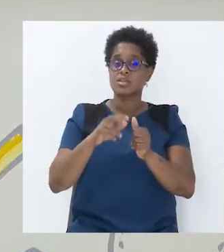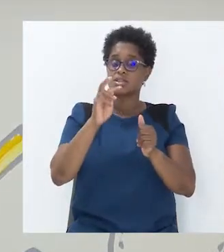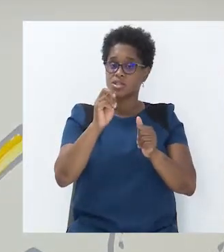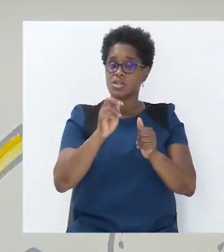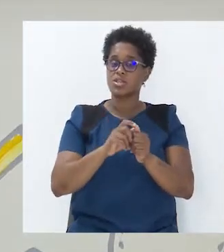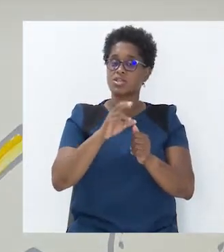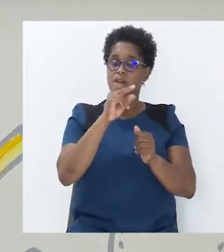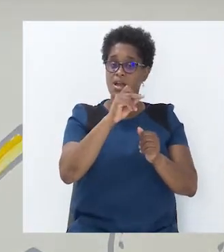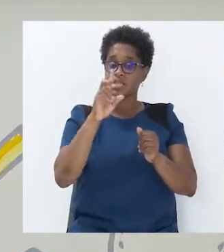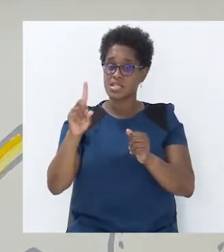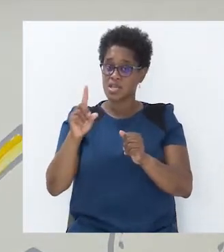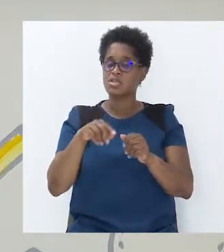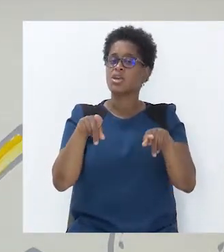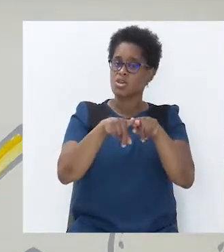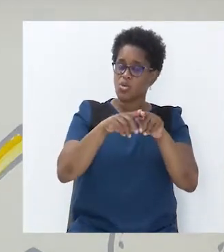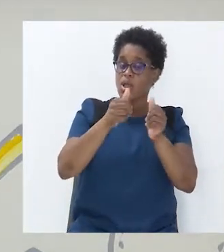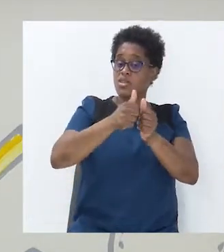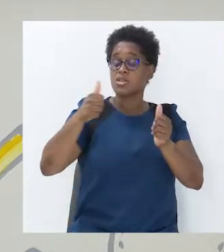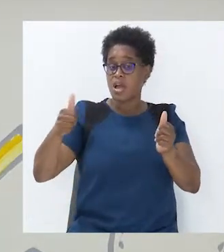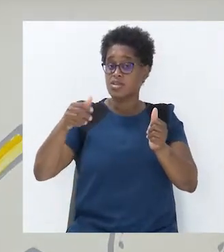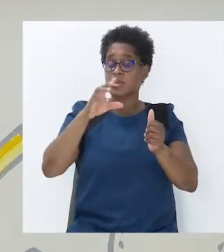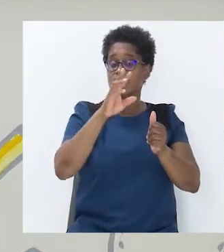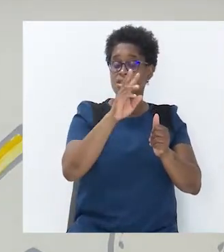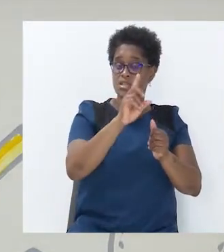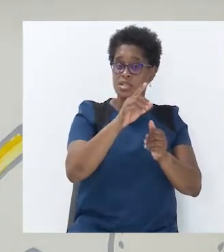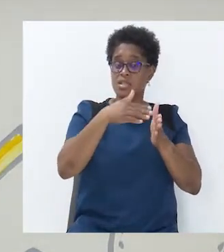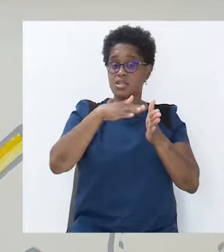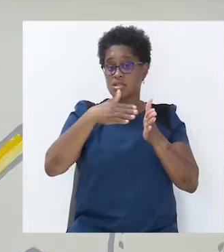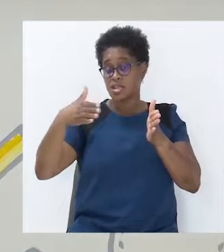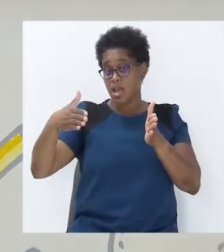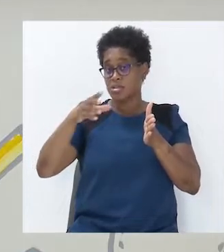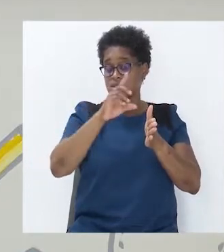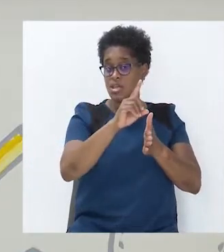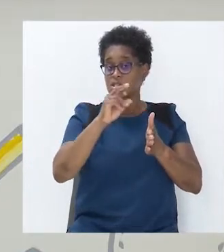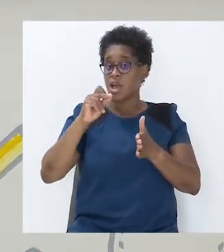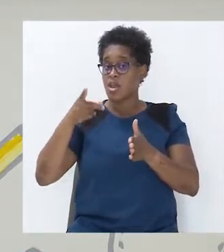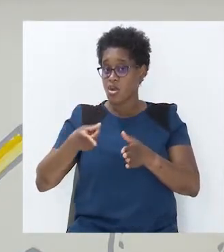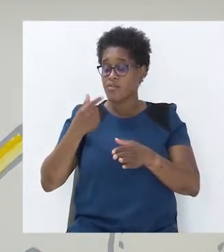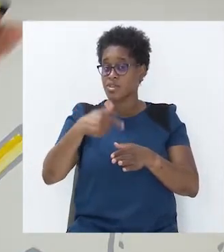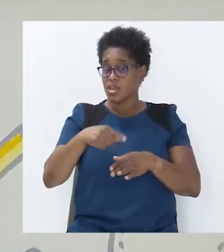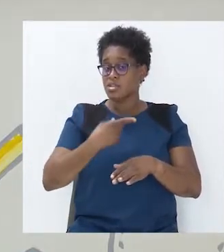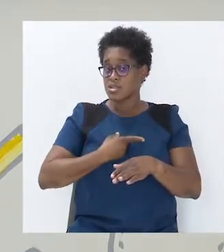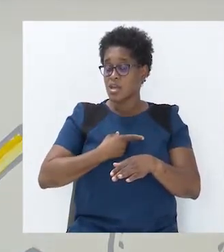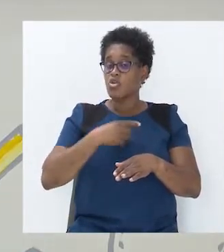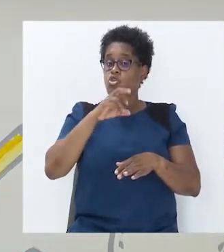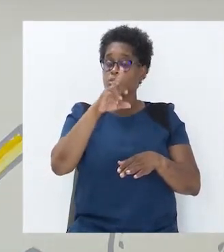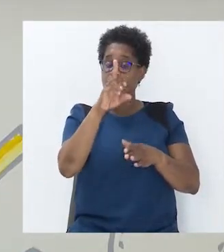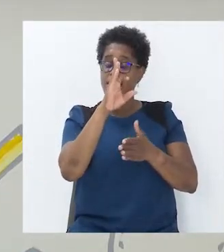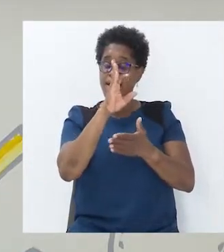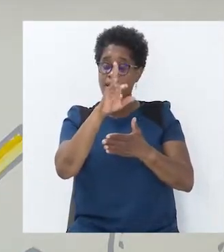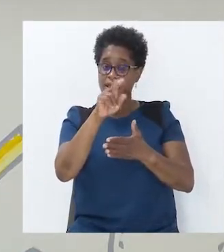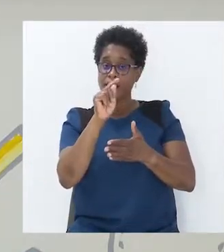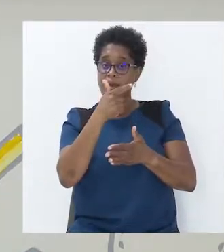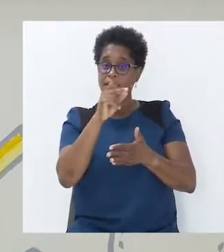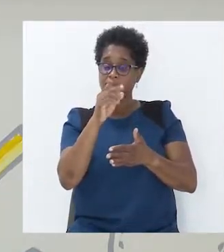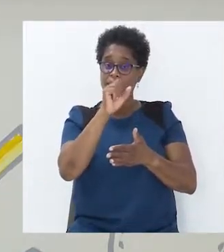e é a mesma distância de 6 a 9. Ou seja, tem que ser uma reta graduada. Vamos marcar